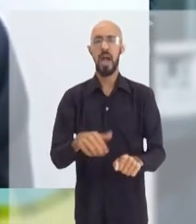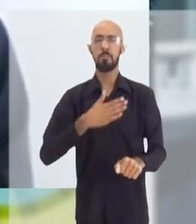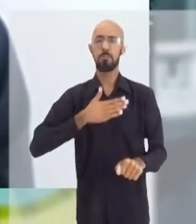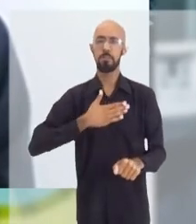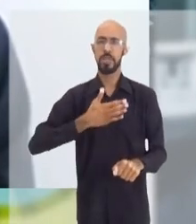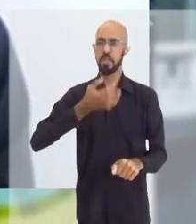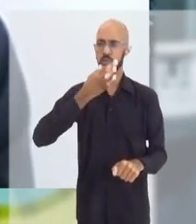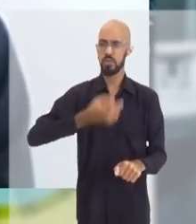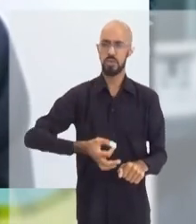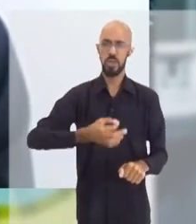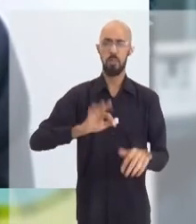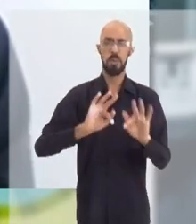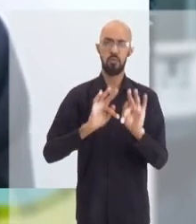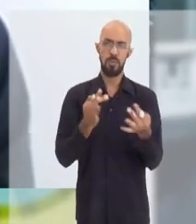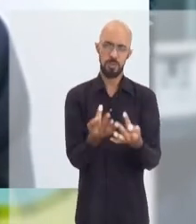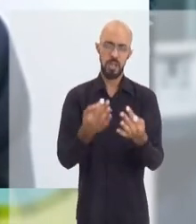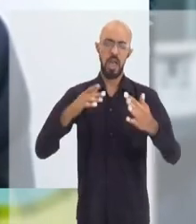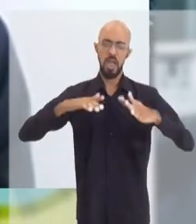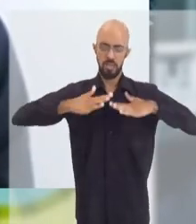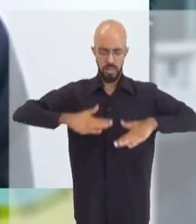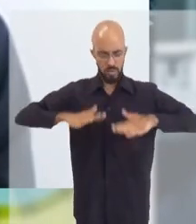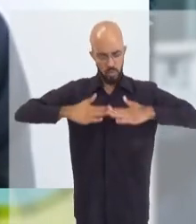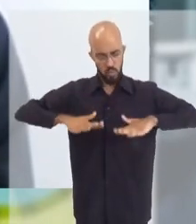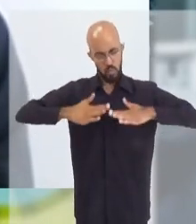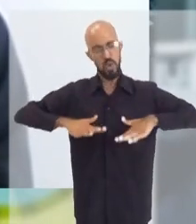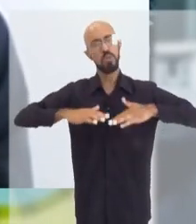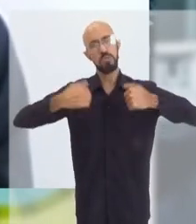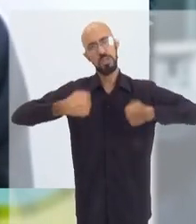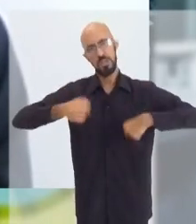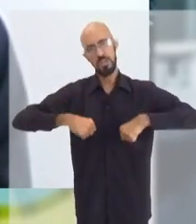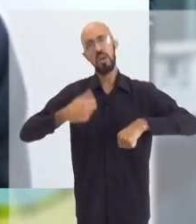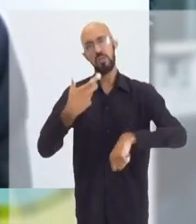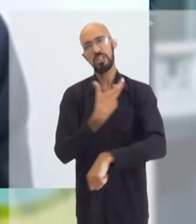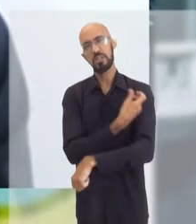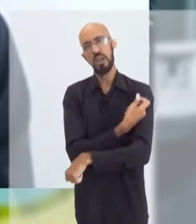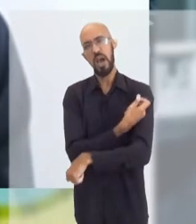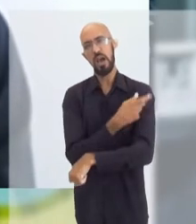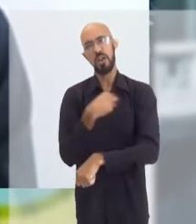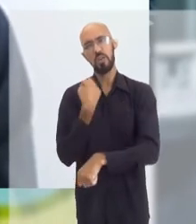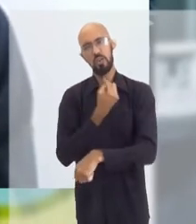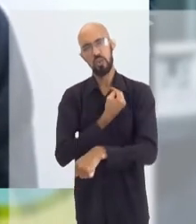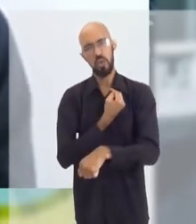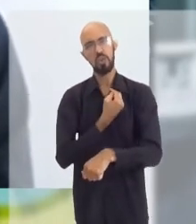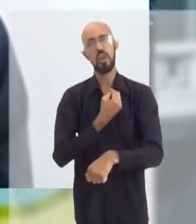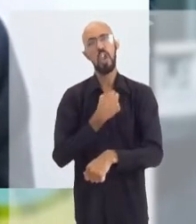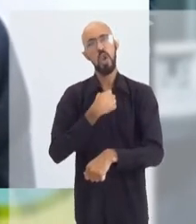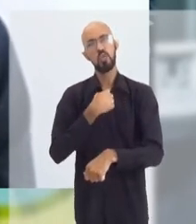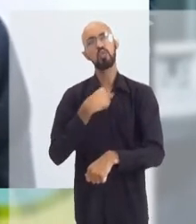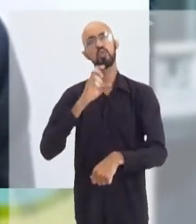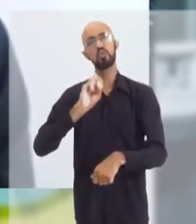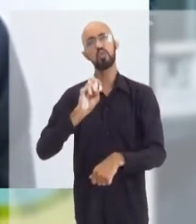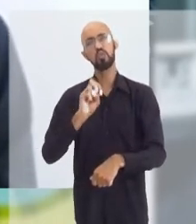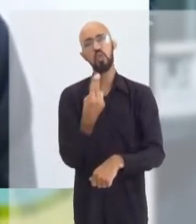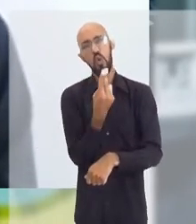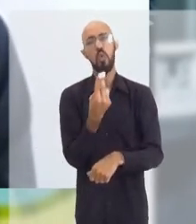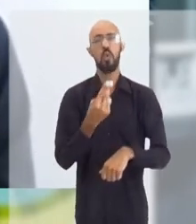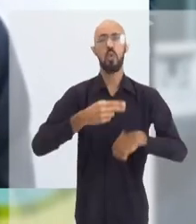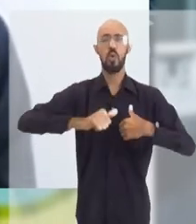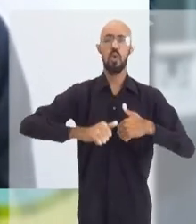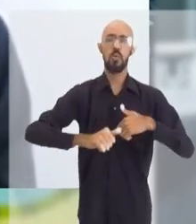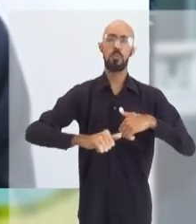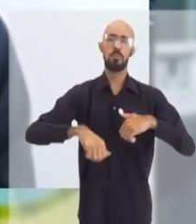para os pais que nos acompanham é de tranquilidade, devem vacinar seus filhos. A gente é pediatra há